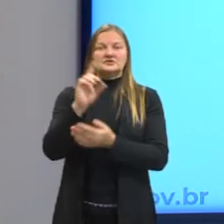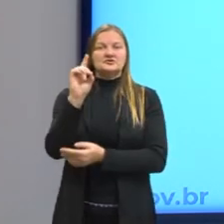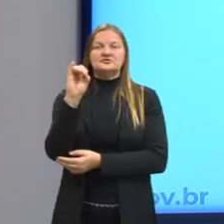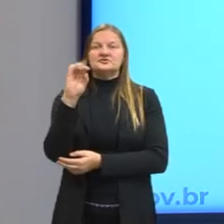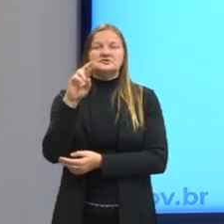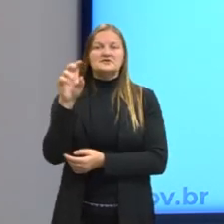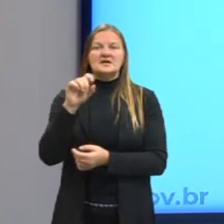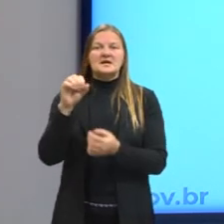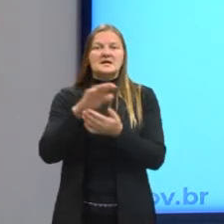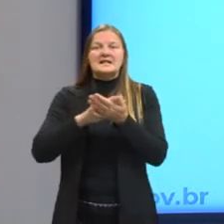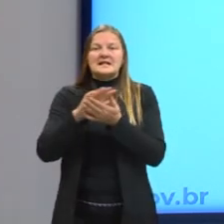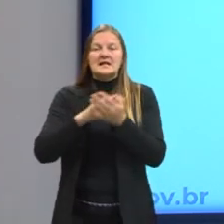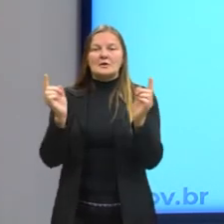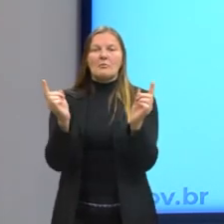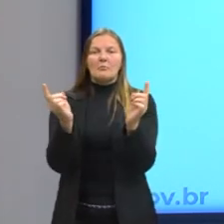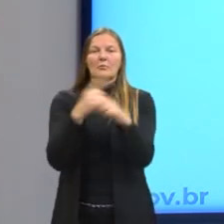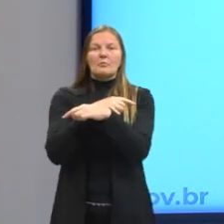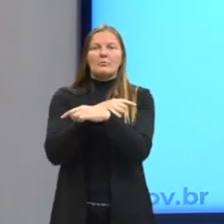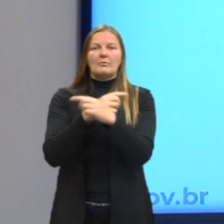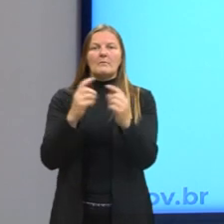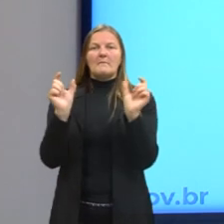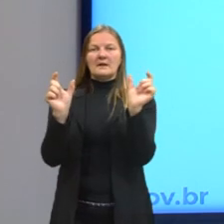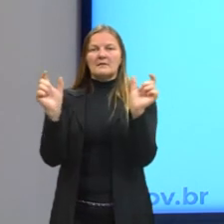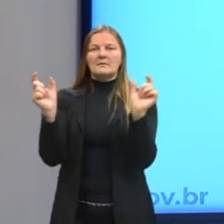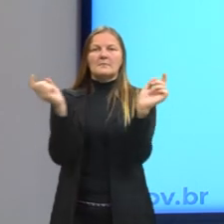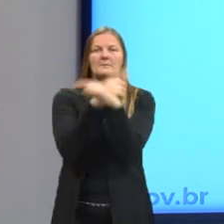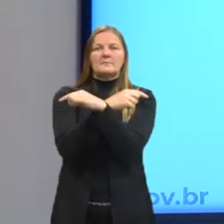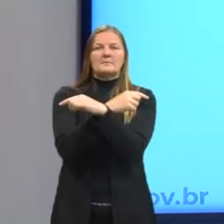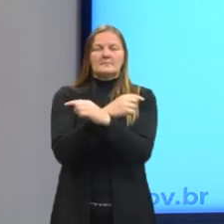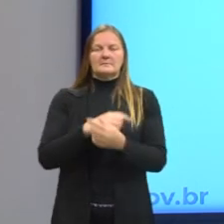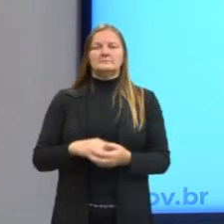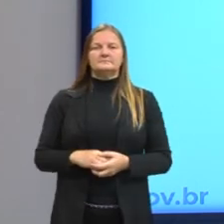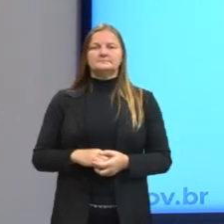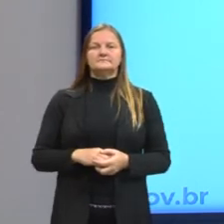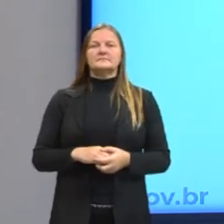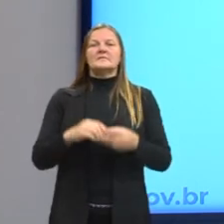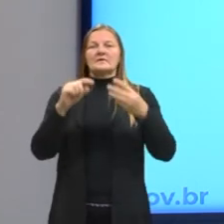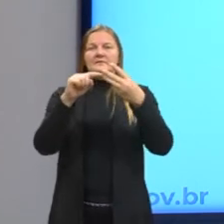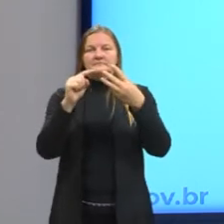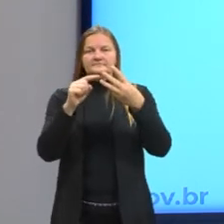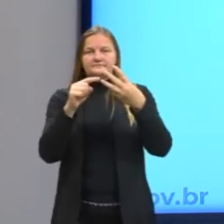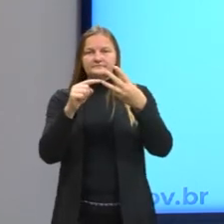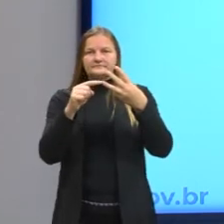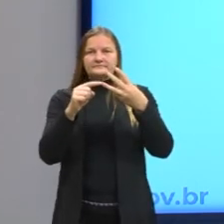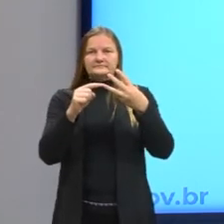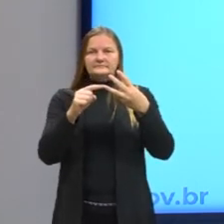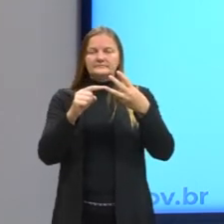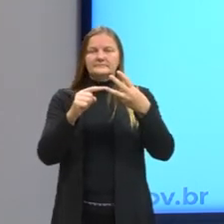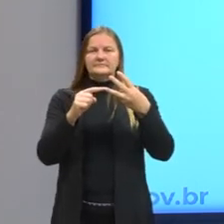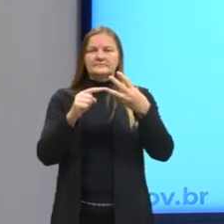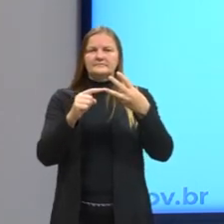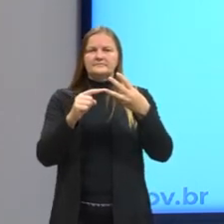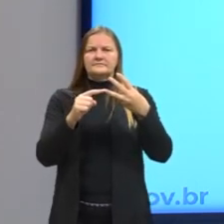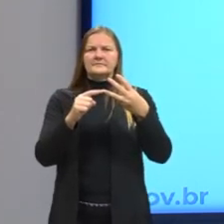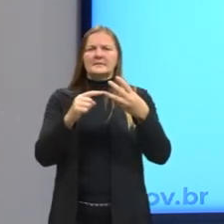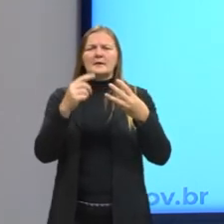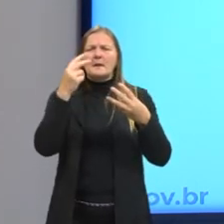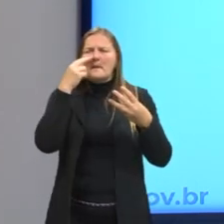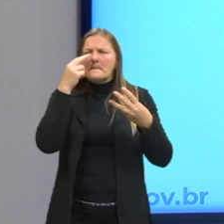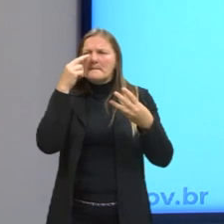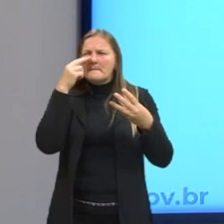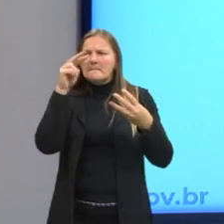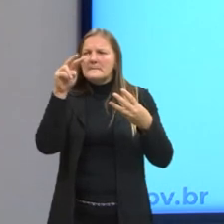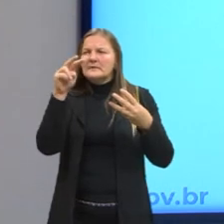termos também opostos. E por fim, uma frase ali da Flor Bela Espanca que é Meus olhos